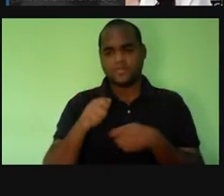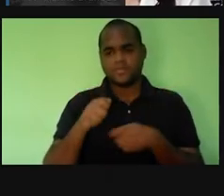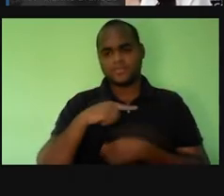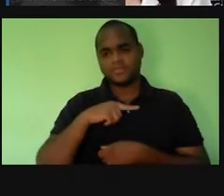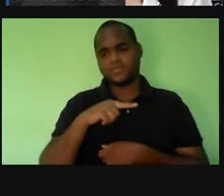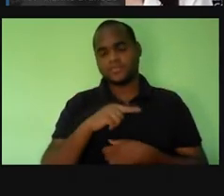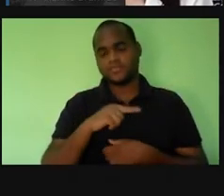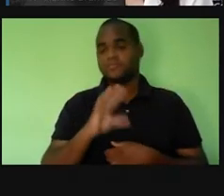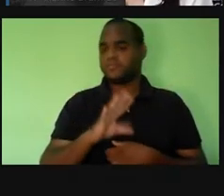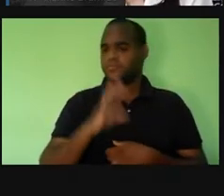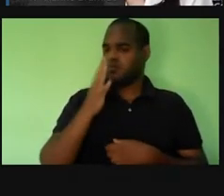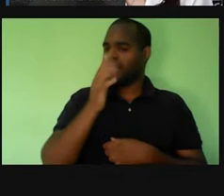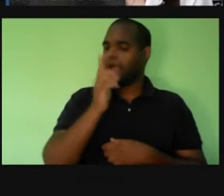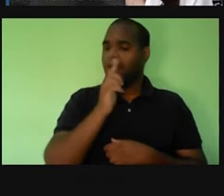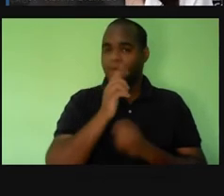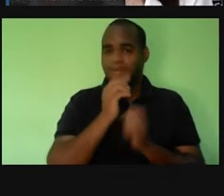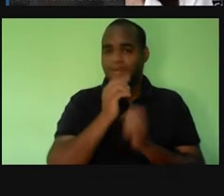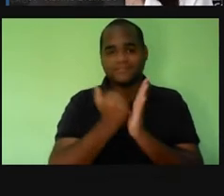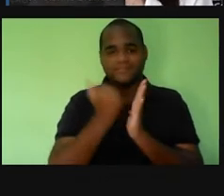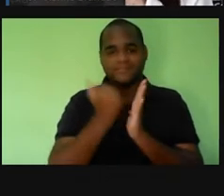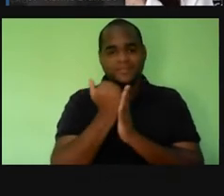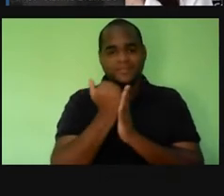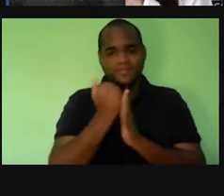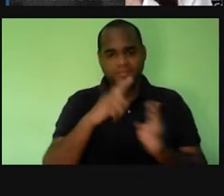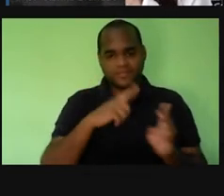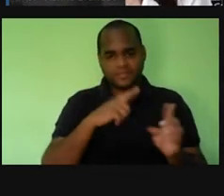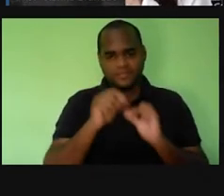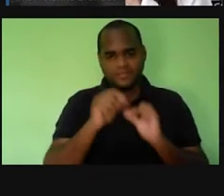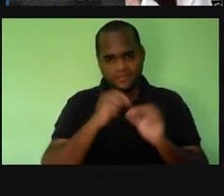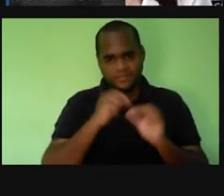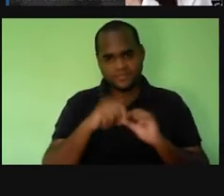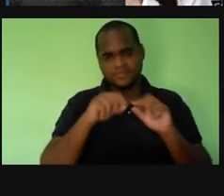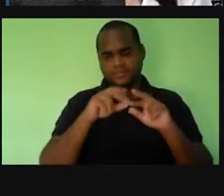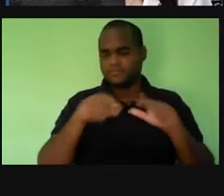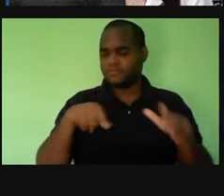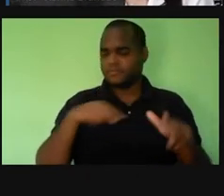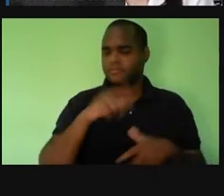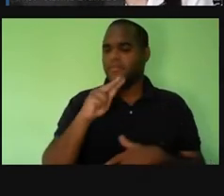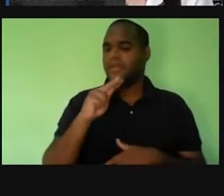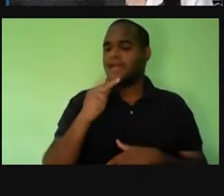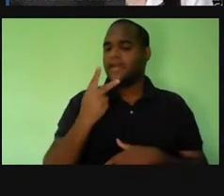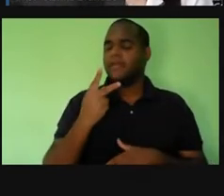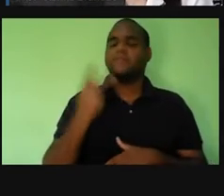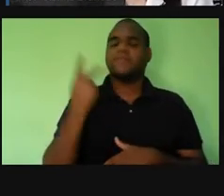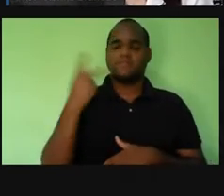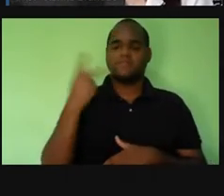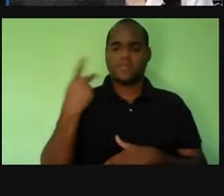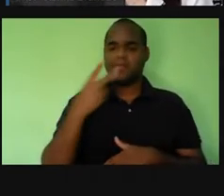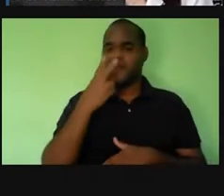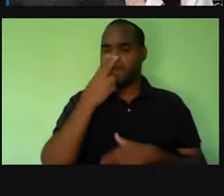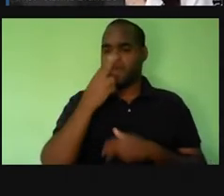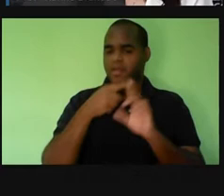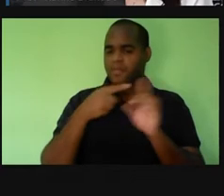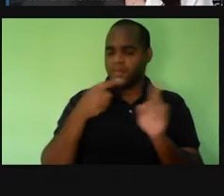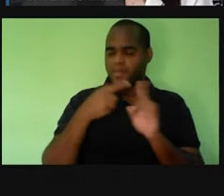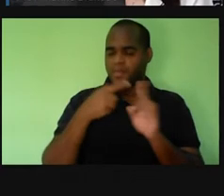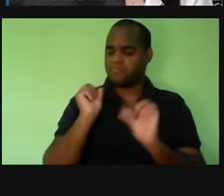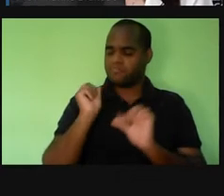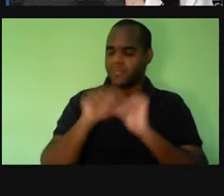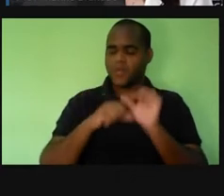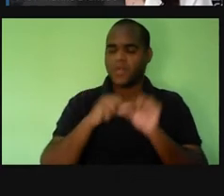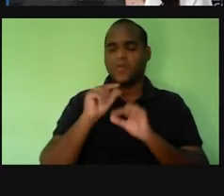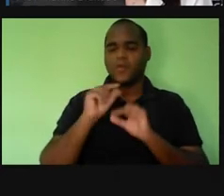com mais água, né? Vamos pensar assim, mais diluído esse sangue, o pH dele muda um pouco. E o que que acontece aqui?